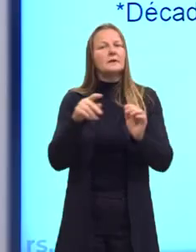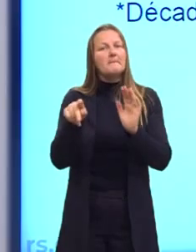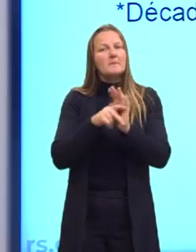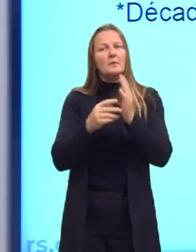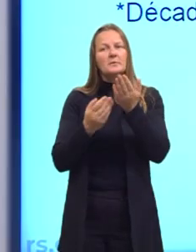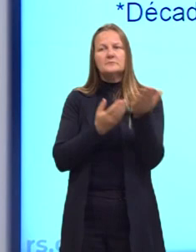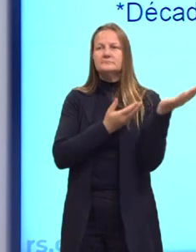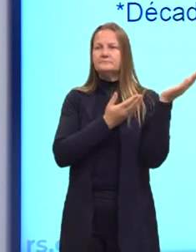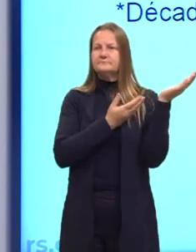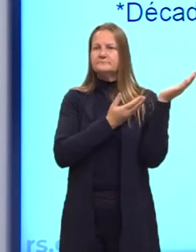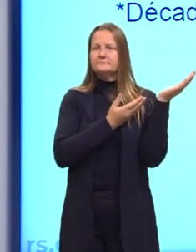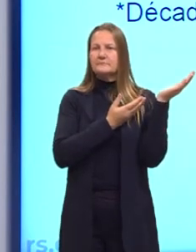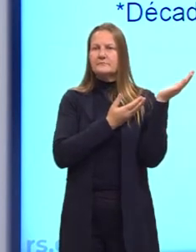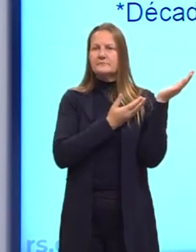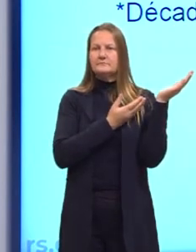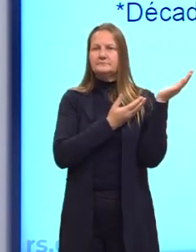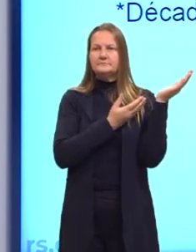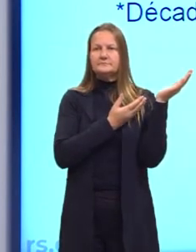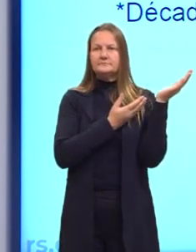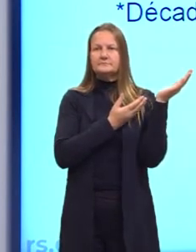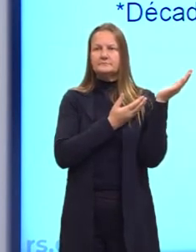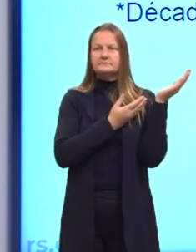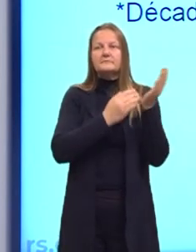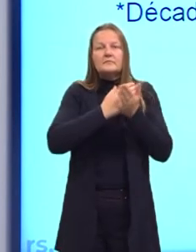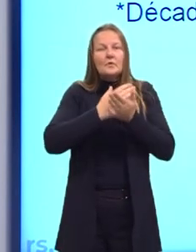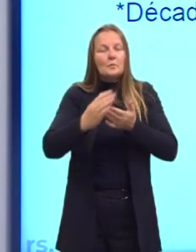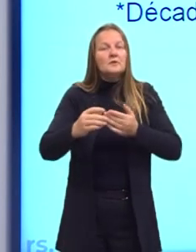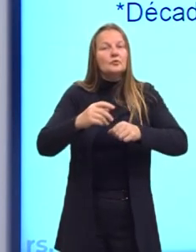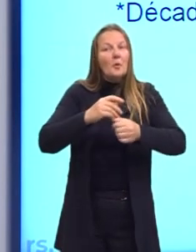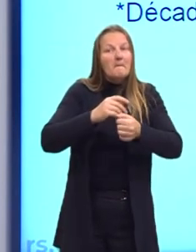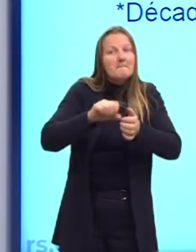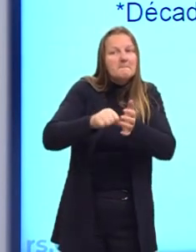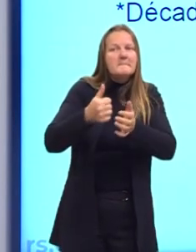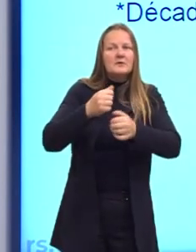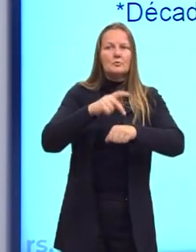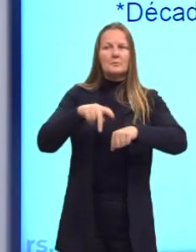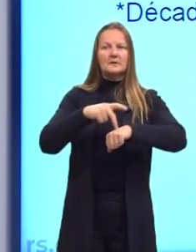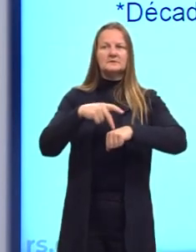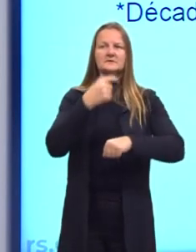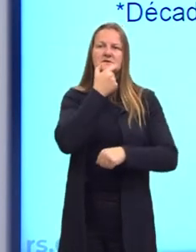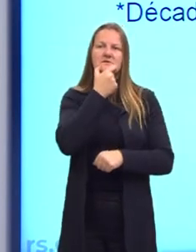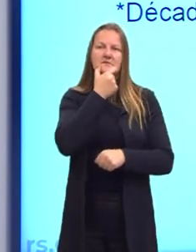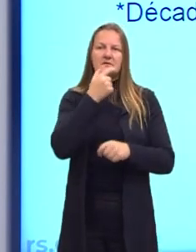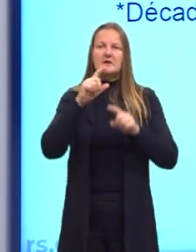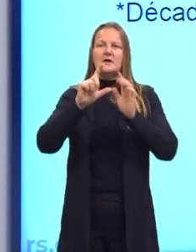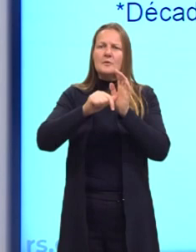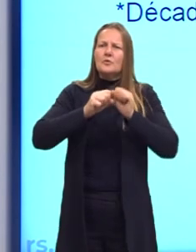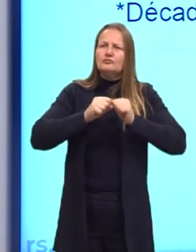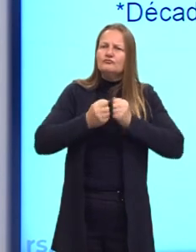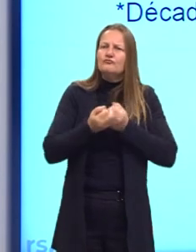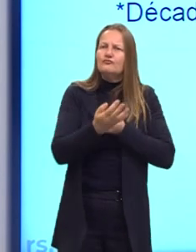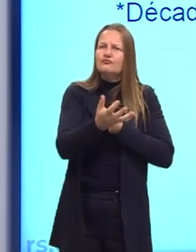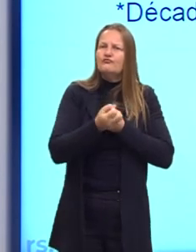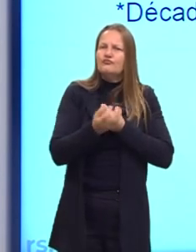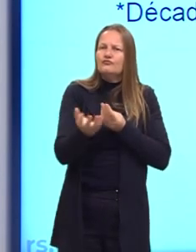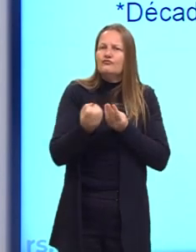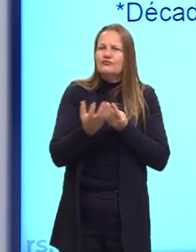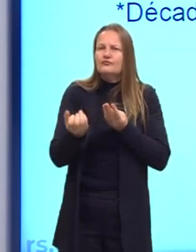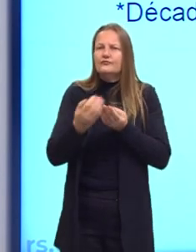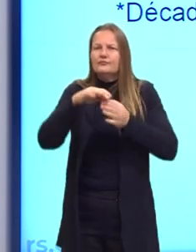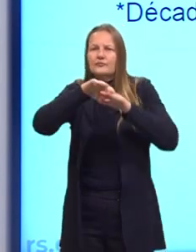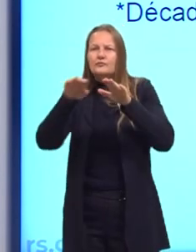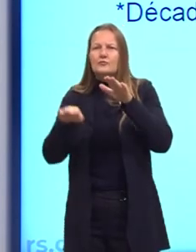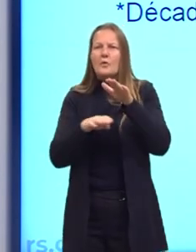keynesianismo que vai ser implantado inicialmente na Inglaterra. E depois, ele também se espalha pelos Países Baixos.